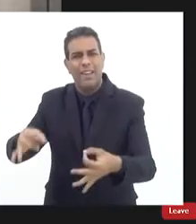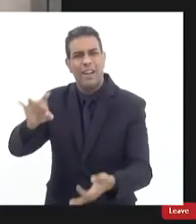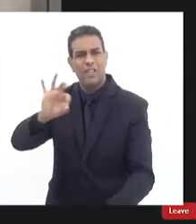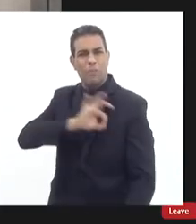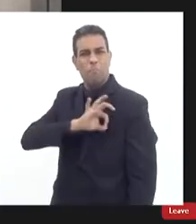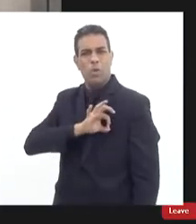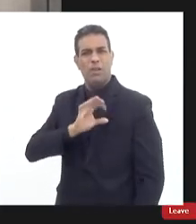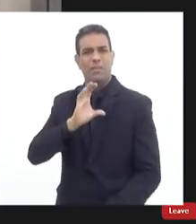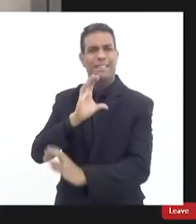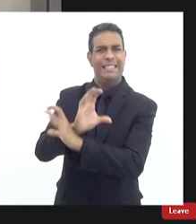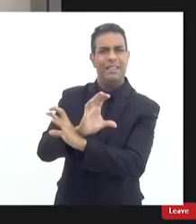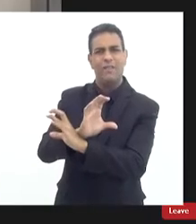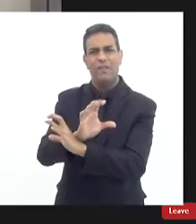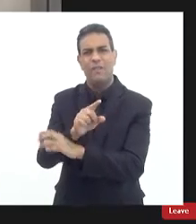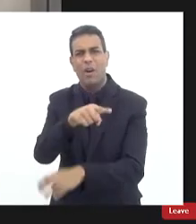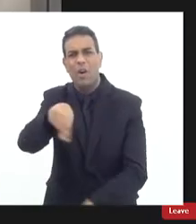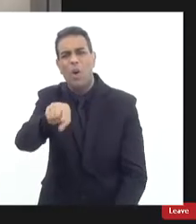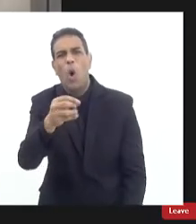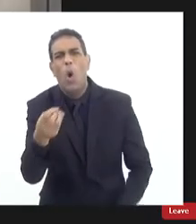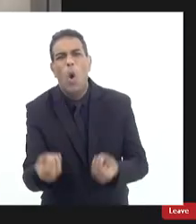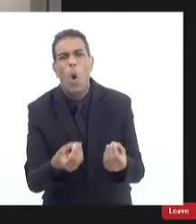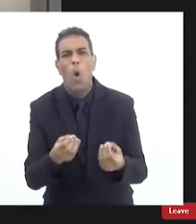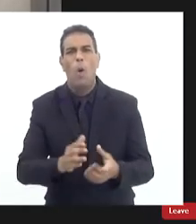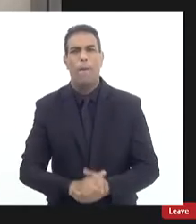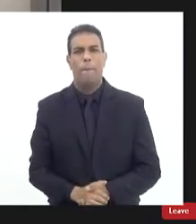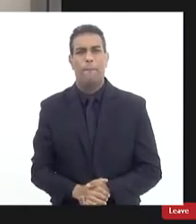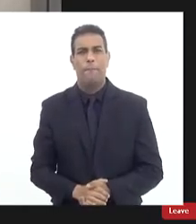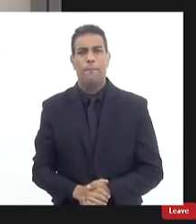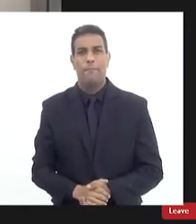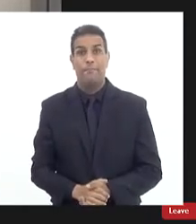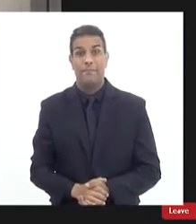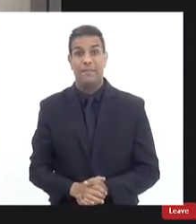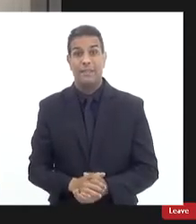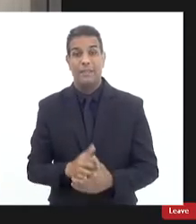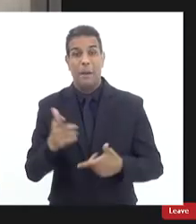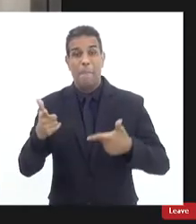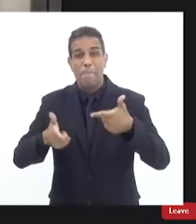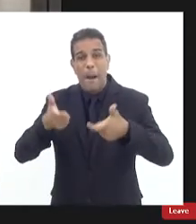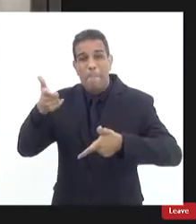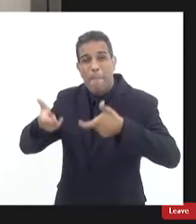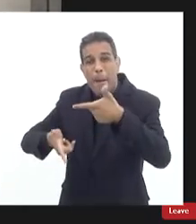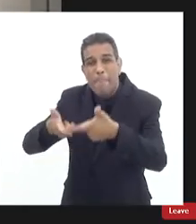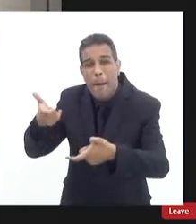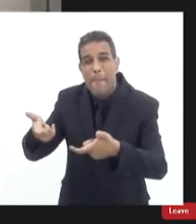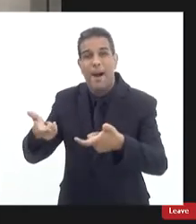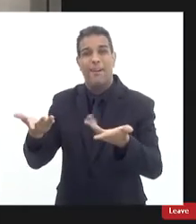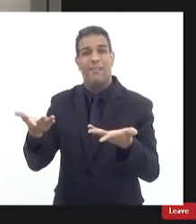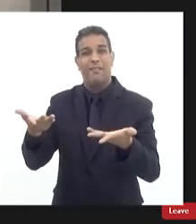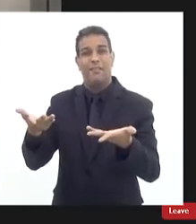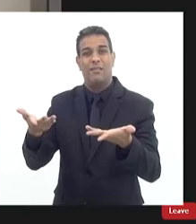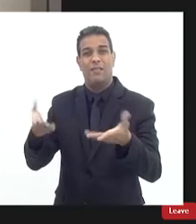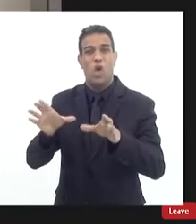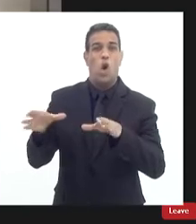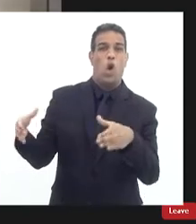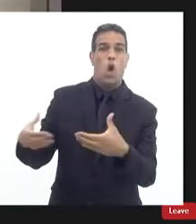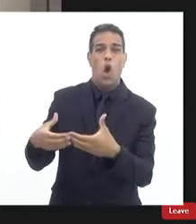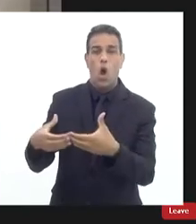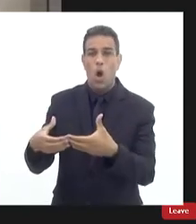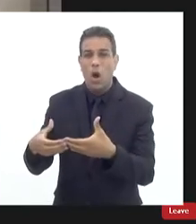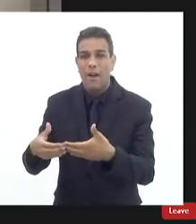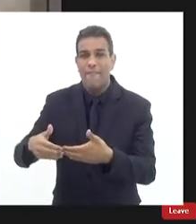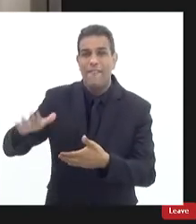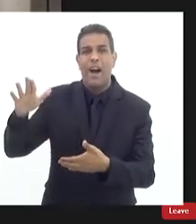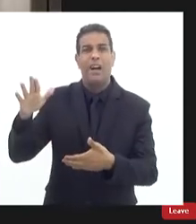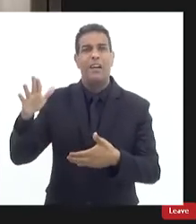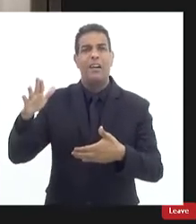vai como é que você vai num confronto e os armamentos utilizados no Rio de Janeiro são armamentos de